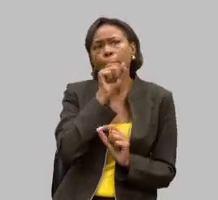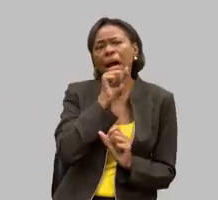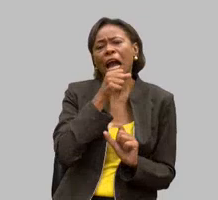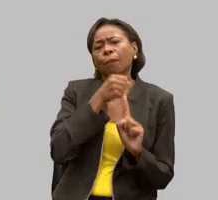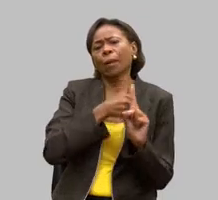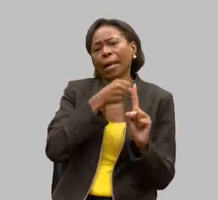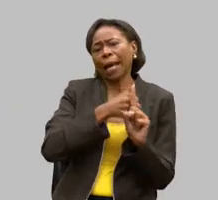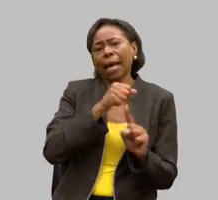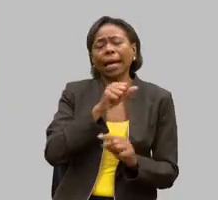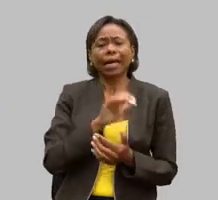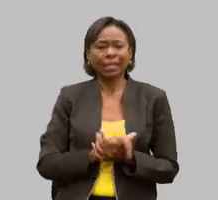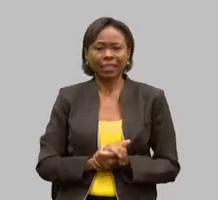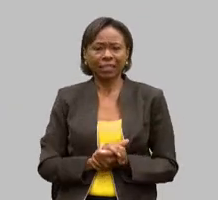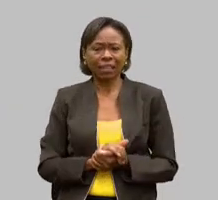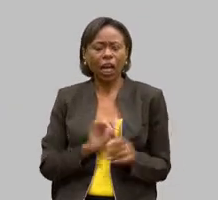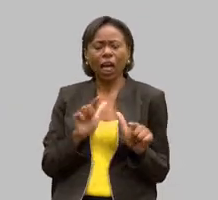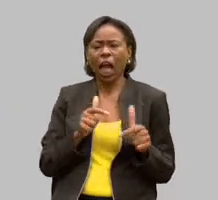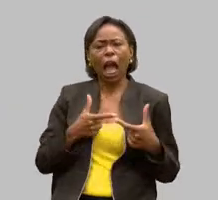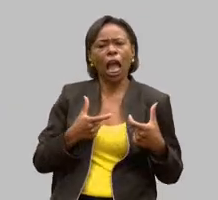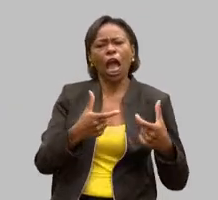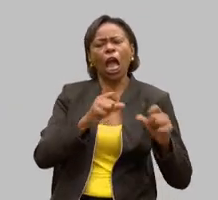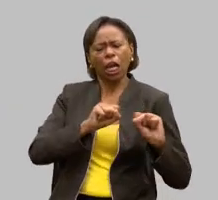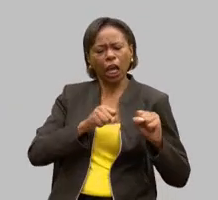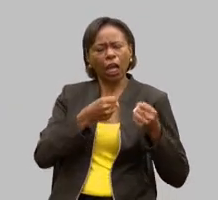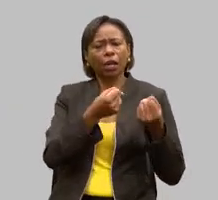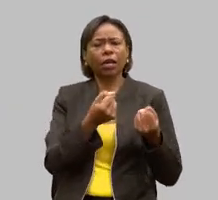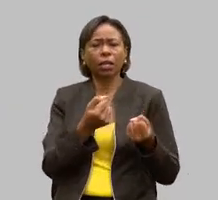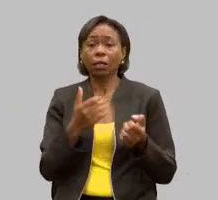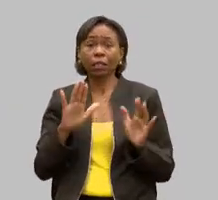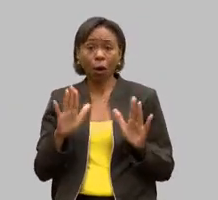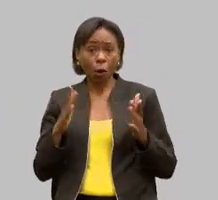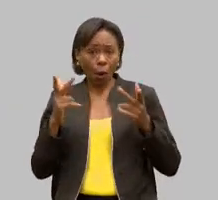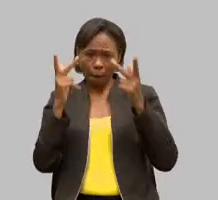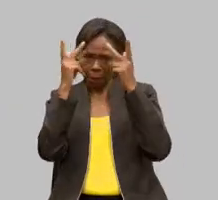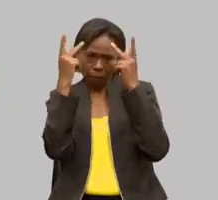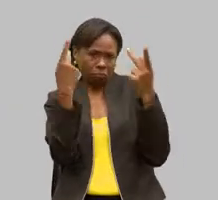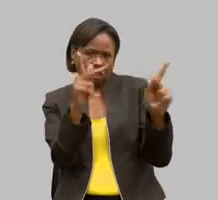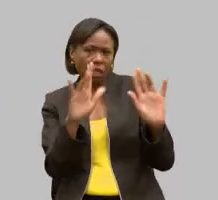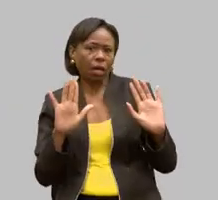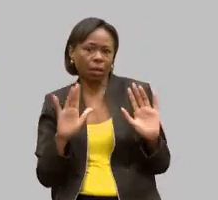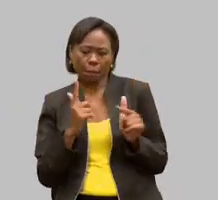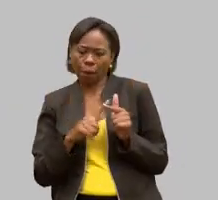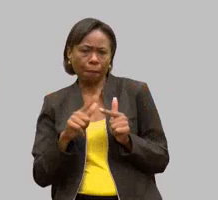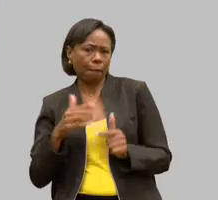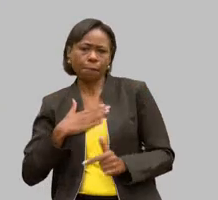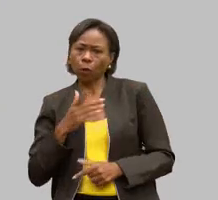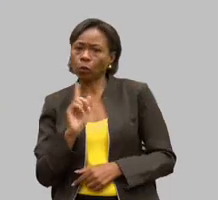a mãe é guerreira o problema é dela não é meu o problema é dela é ela que tem que carregar ela